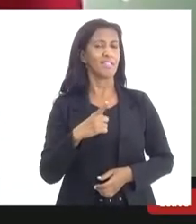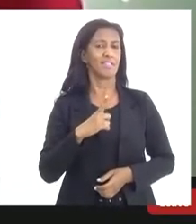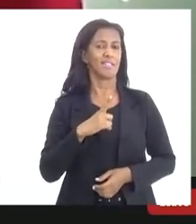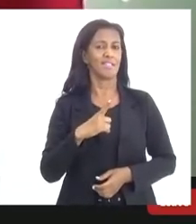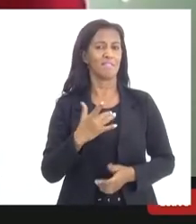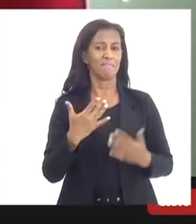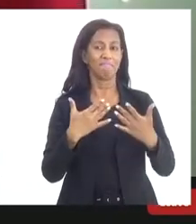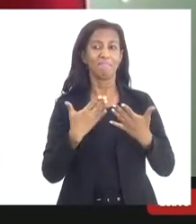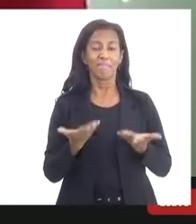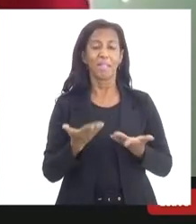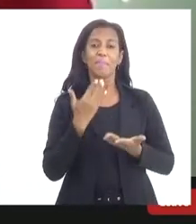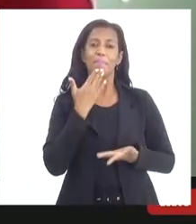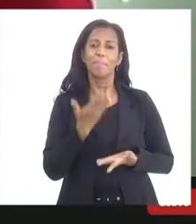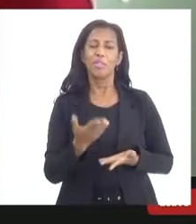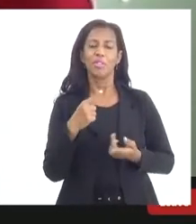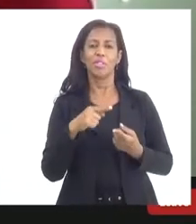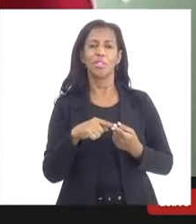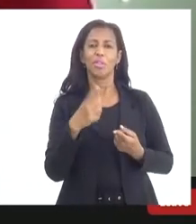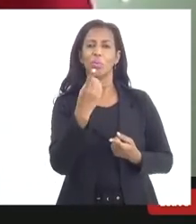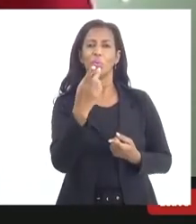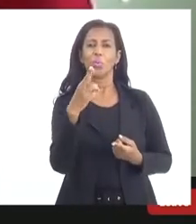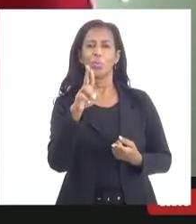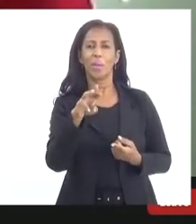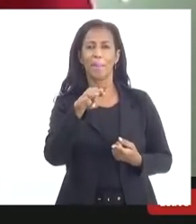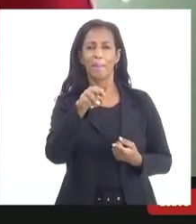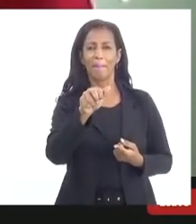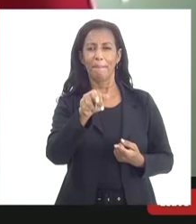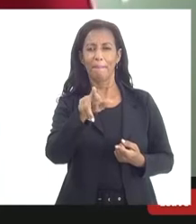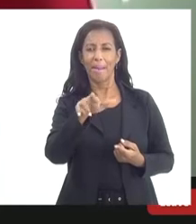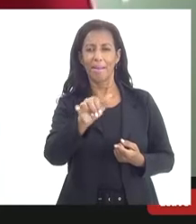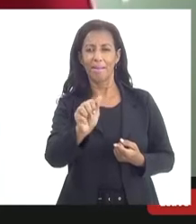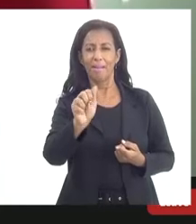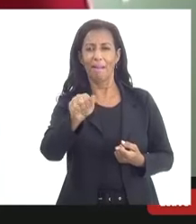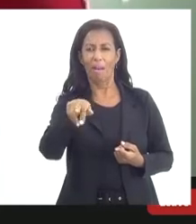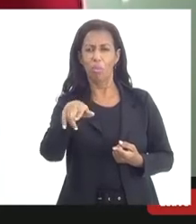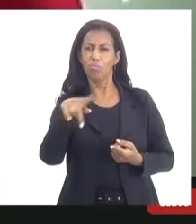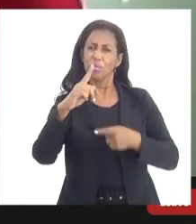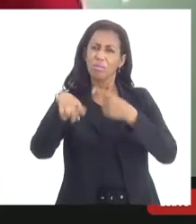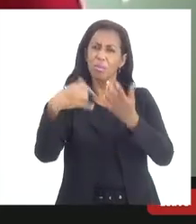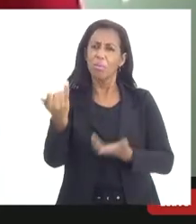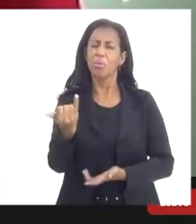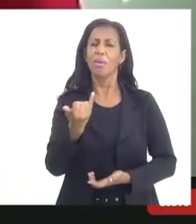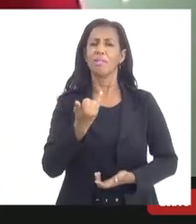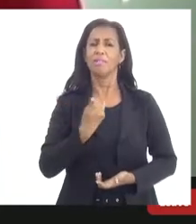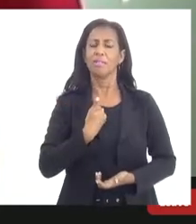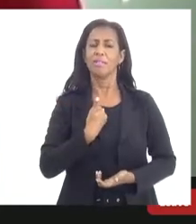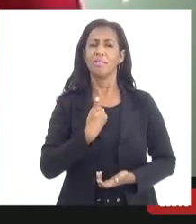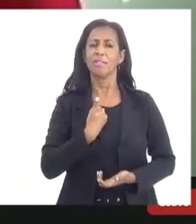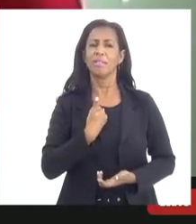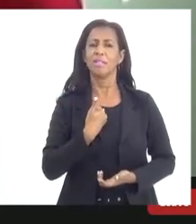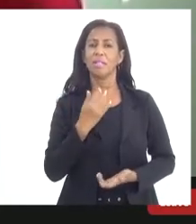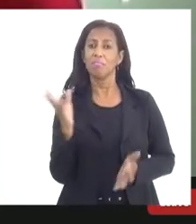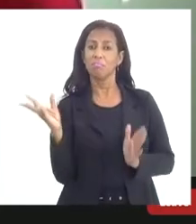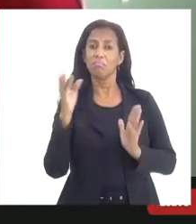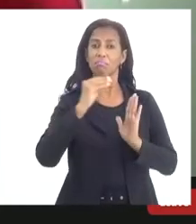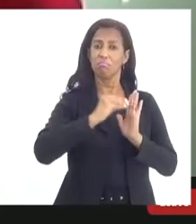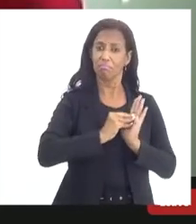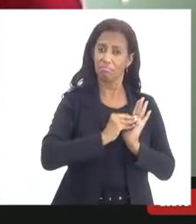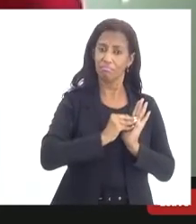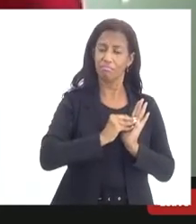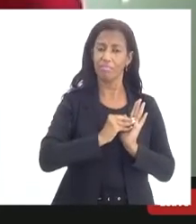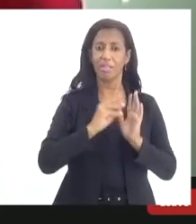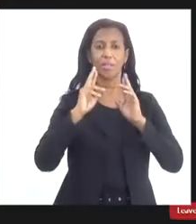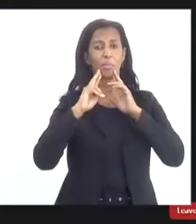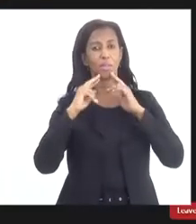sensível então pedi a doutora Maria Augusta né que depois nos avise da possibilidade de inserir numa